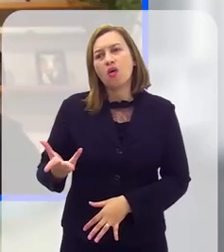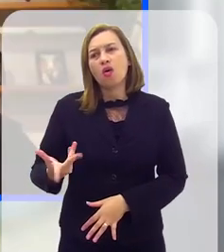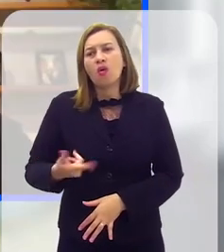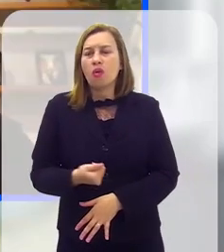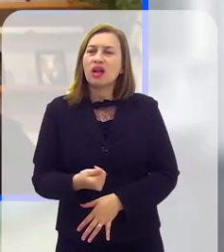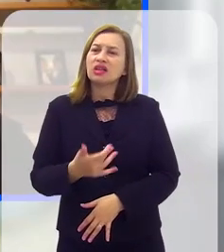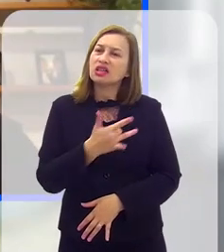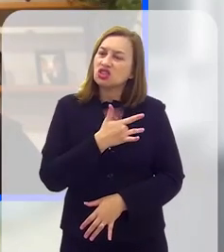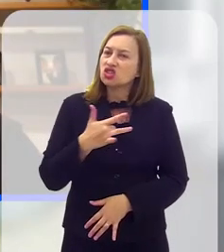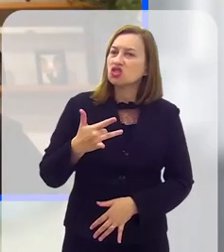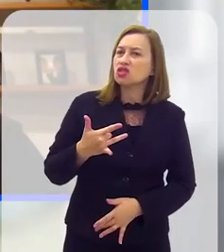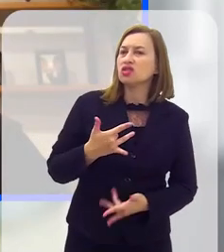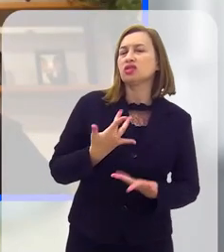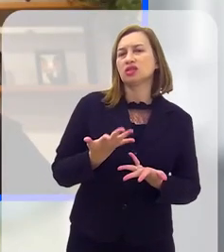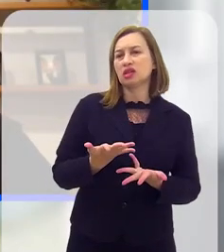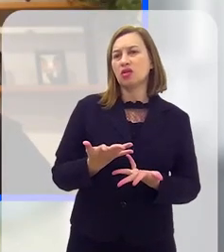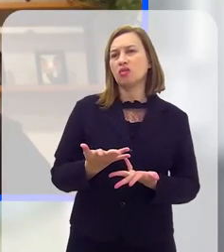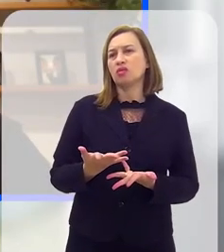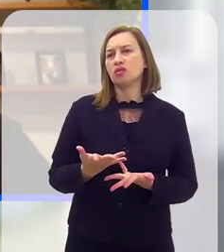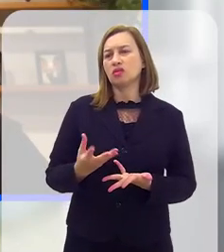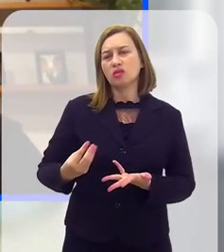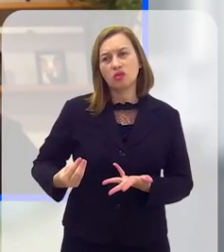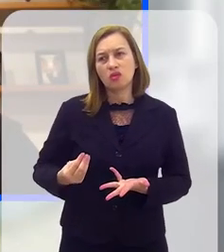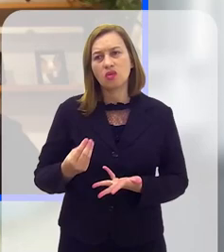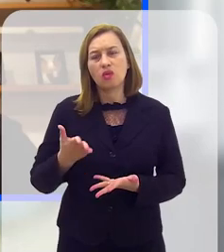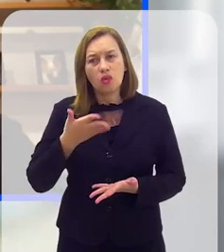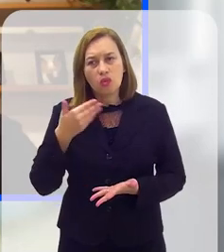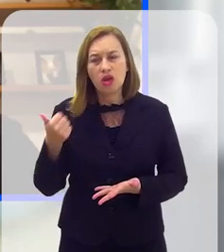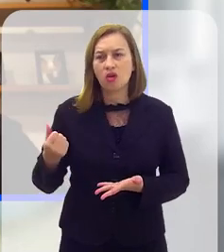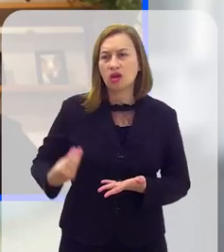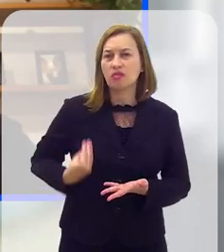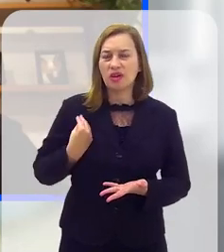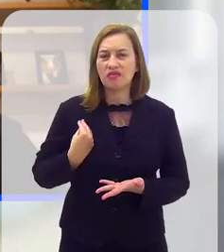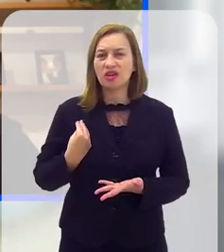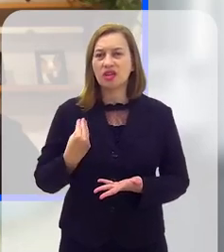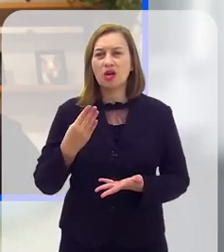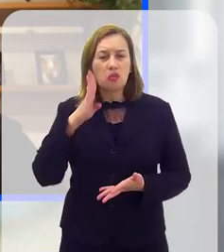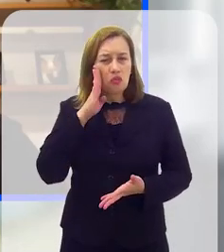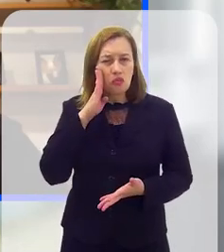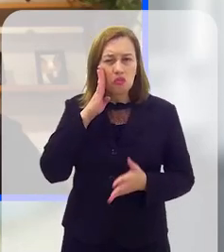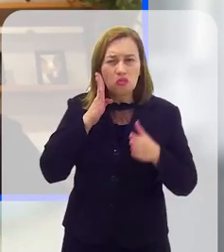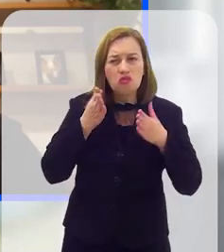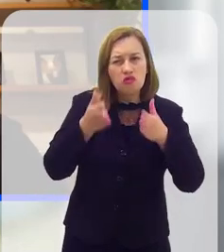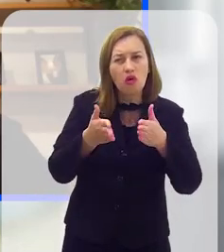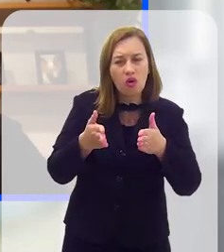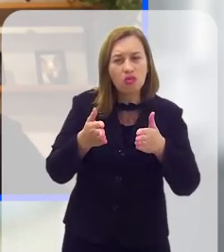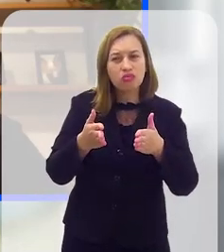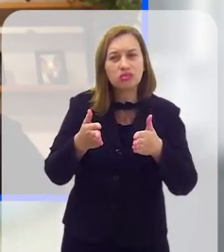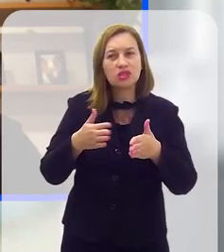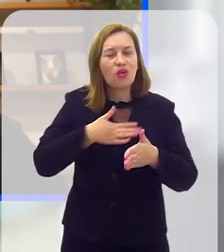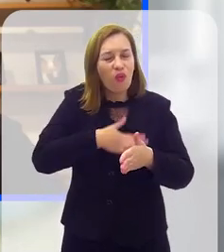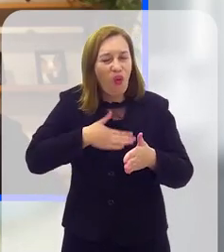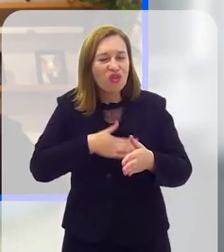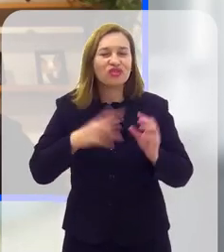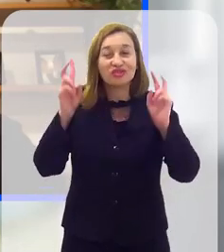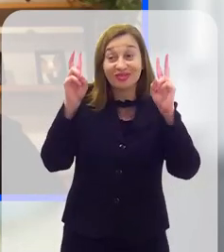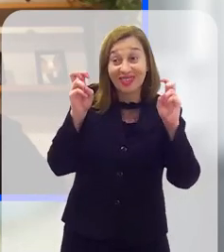trazer a ele qualidade de vida, valorização do seu imóvel, saúde pública, enfim, esse é um ponto